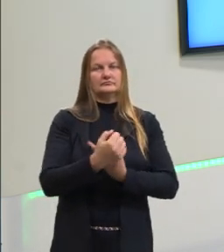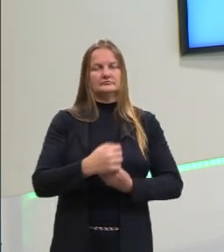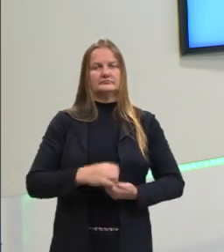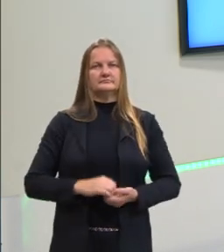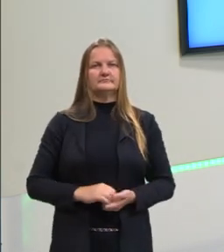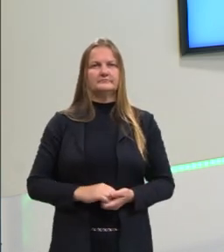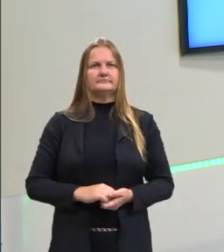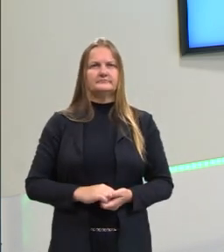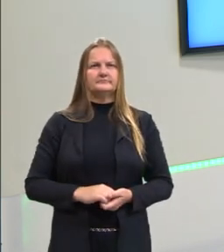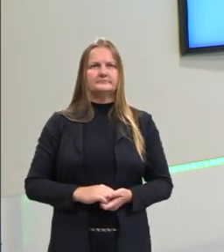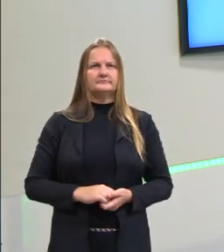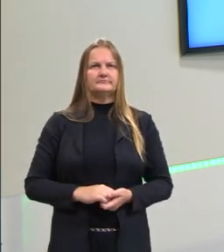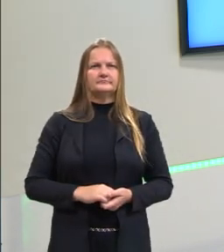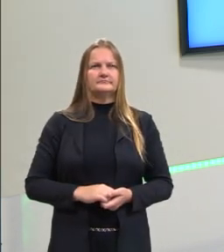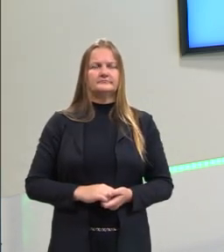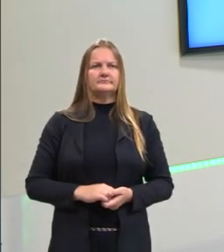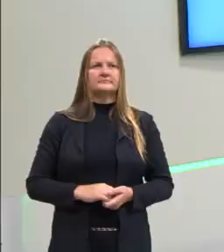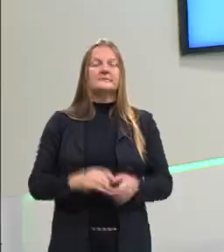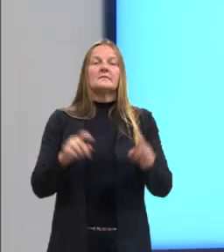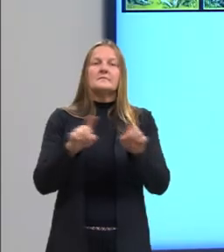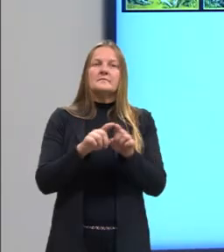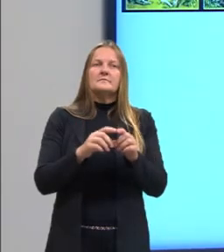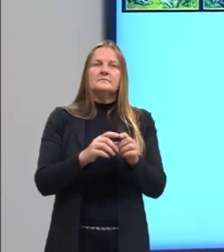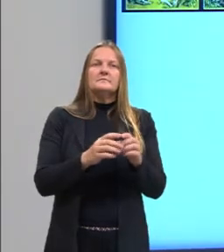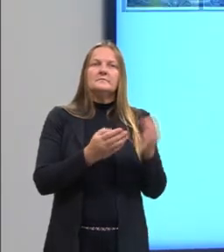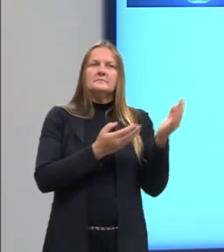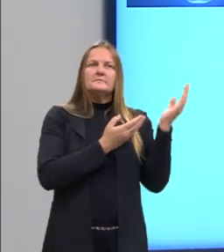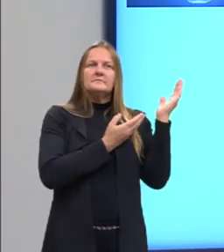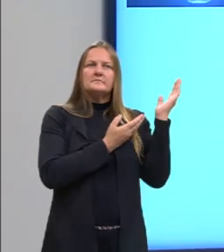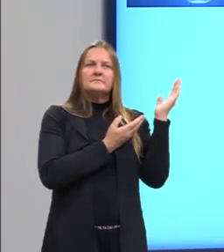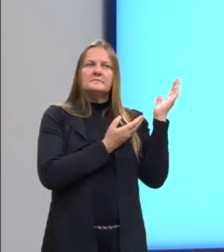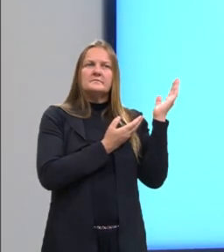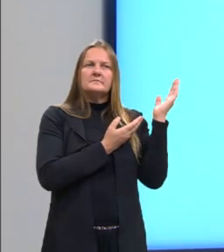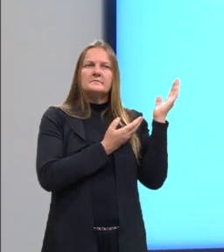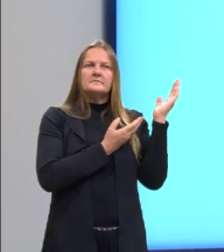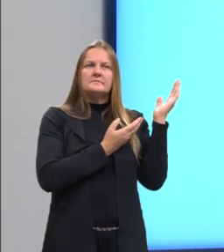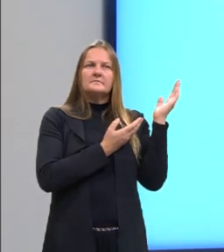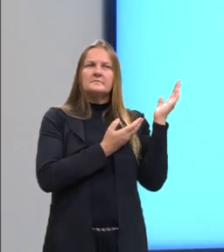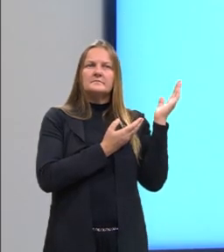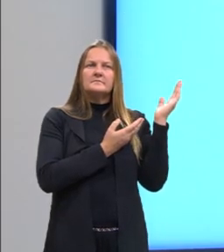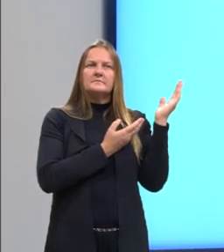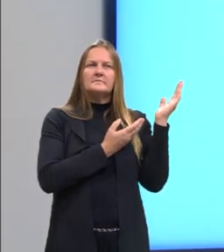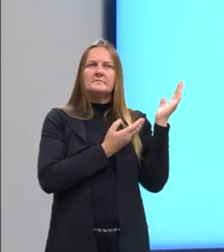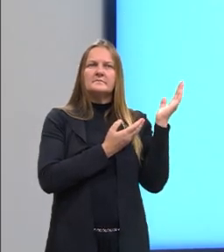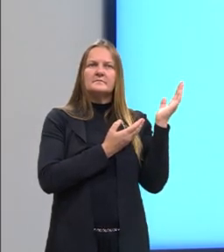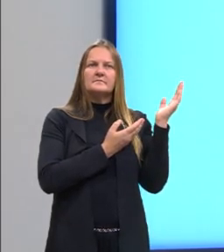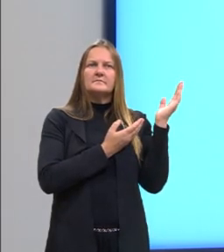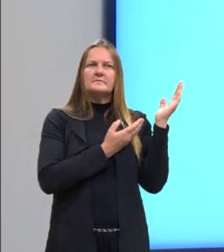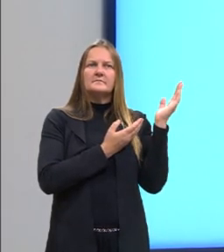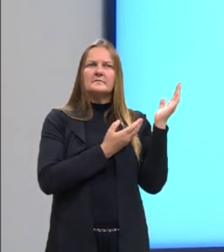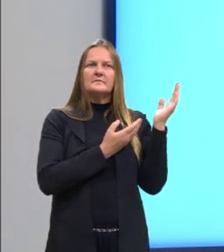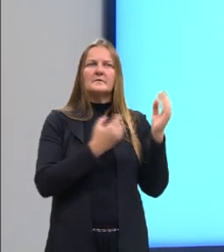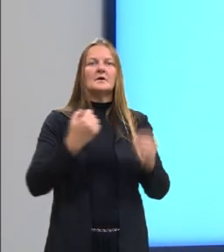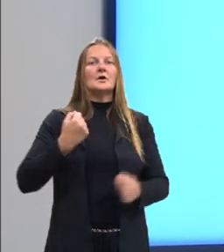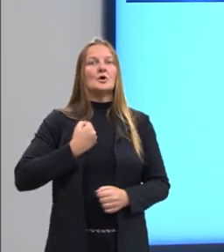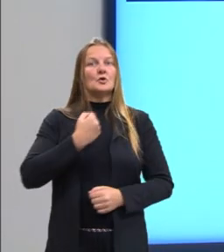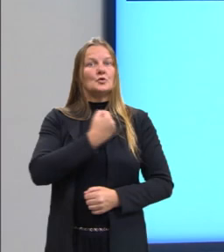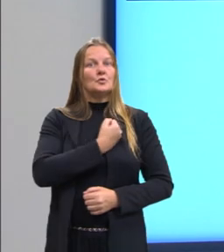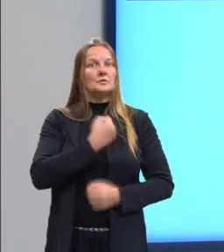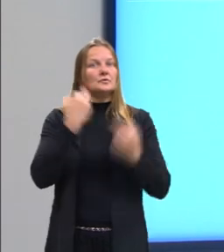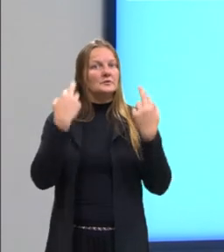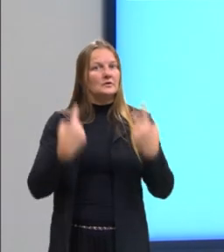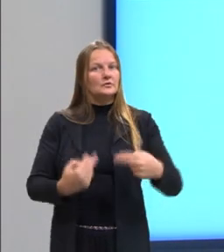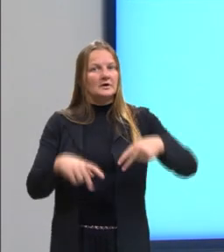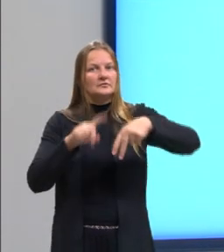Ramos da matemática. Então, retomando, então, aqui, vejam bem, nós estamos falando dos números naturais no dia a dia,